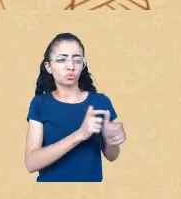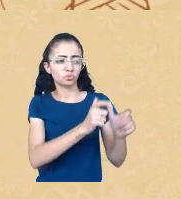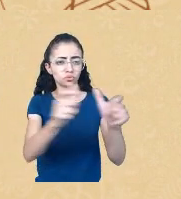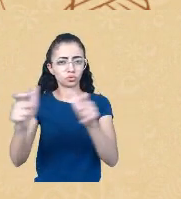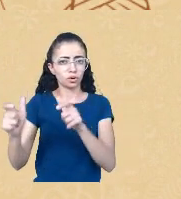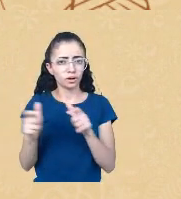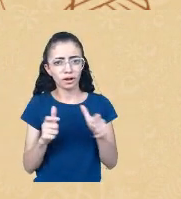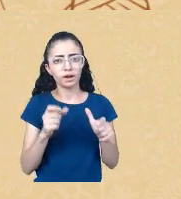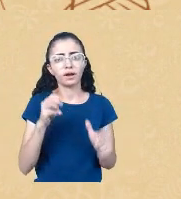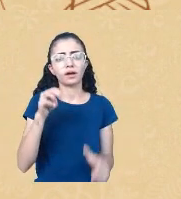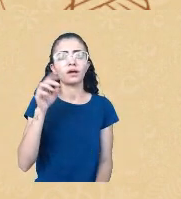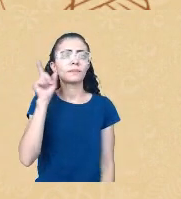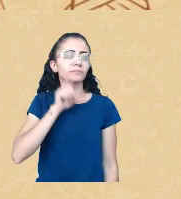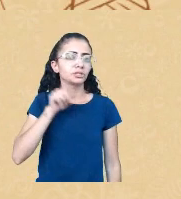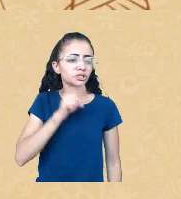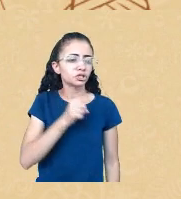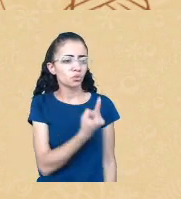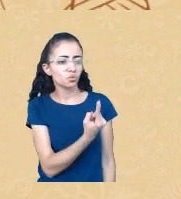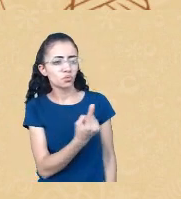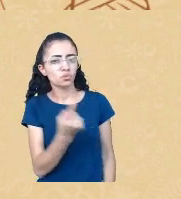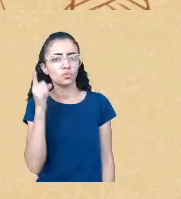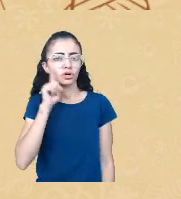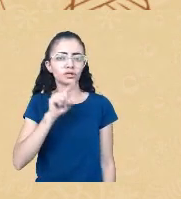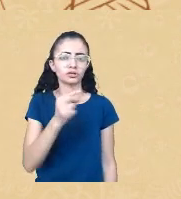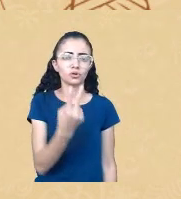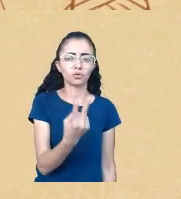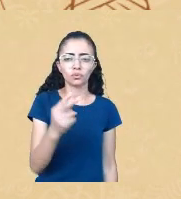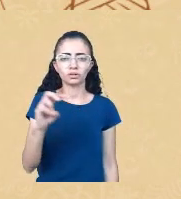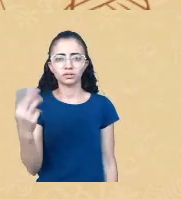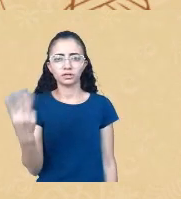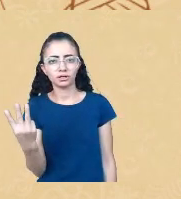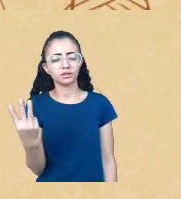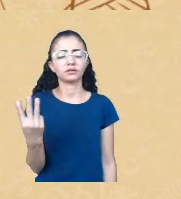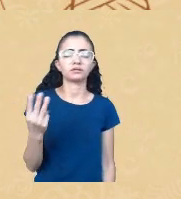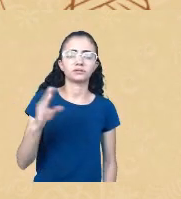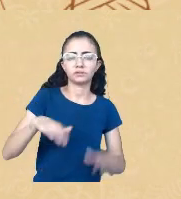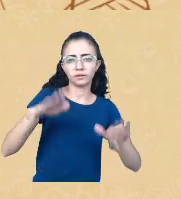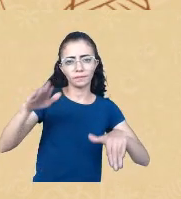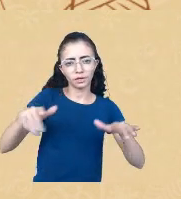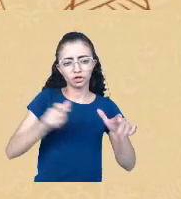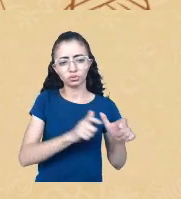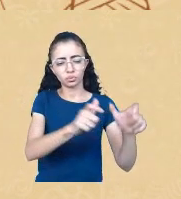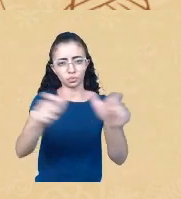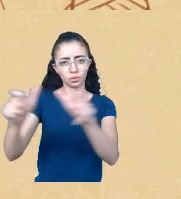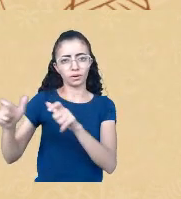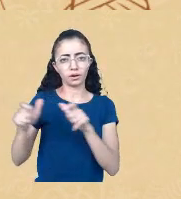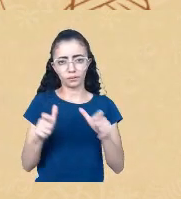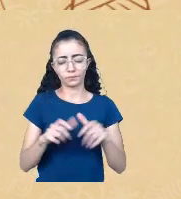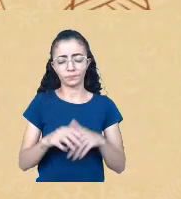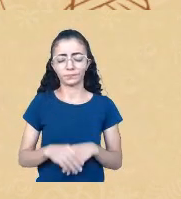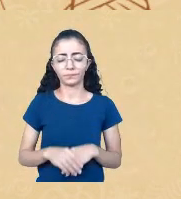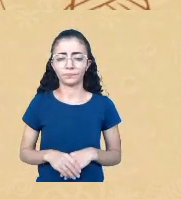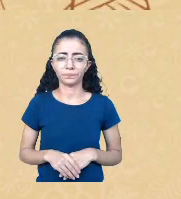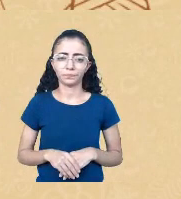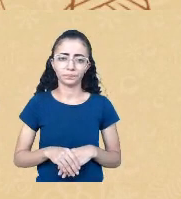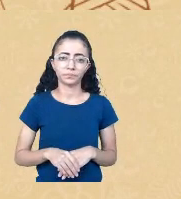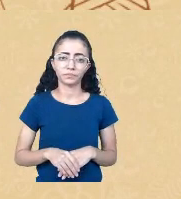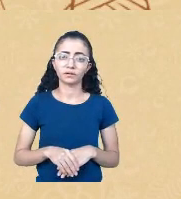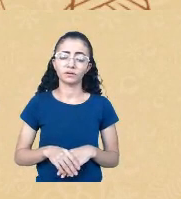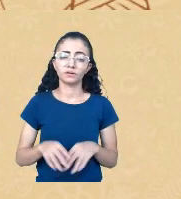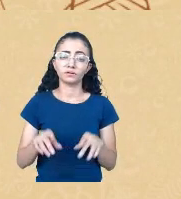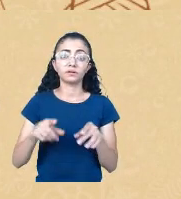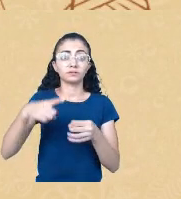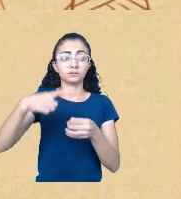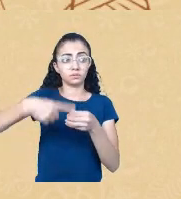o estádio da cidade se chama Morenão onde se olha tem referência a palavra moreno e é uma cidade com grande